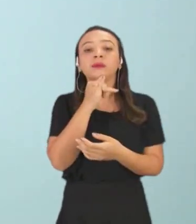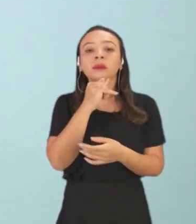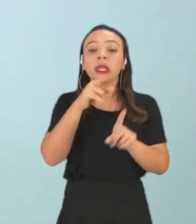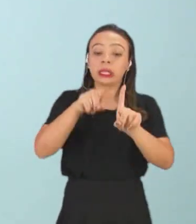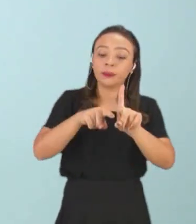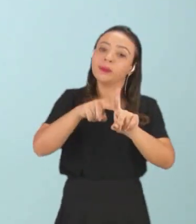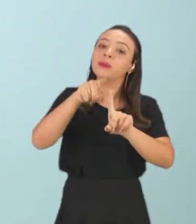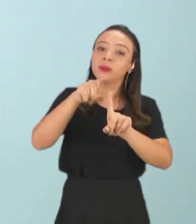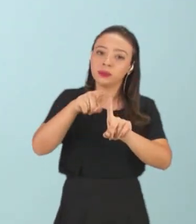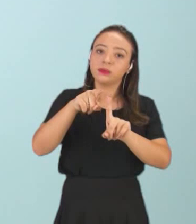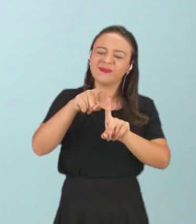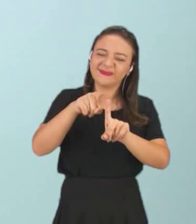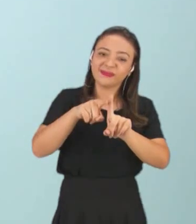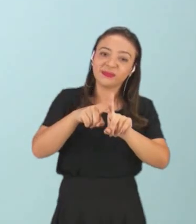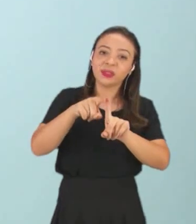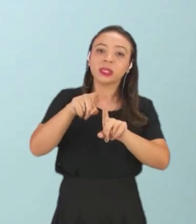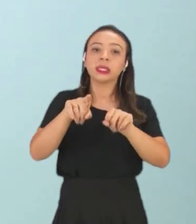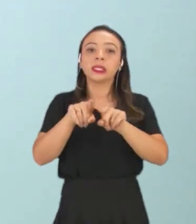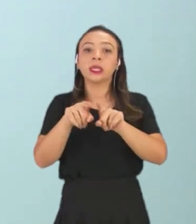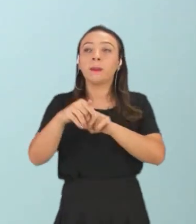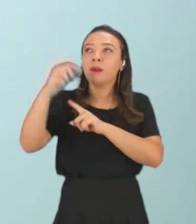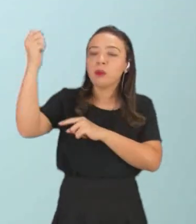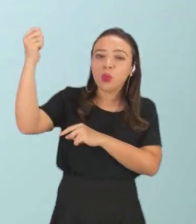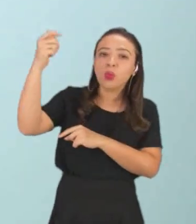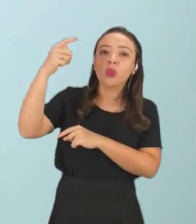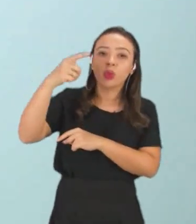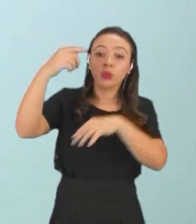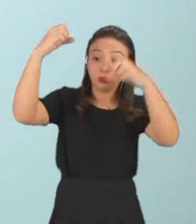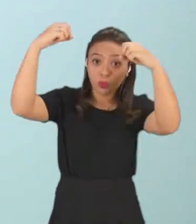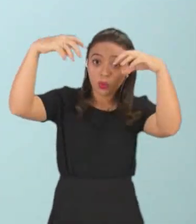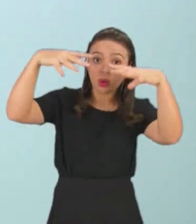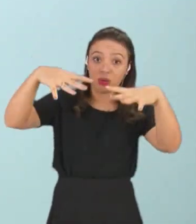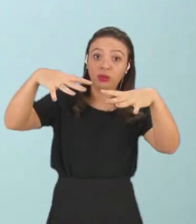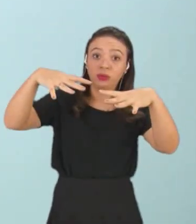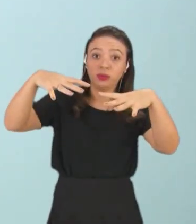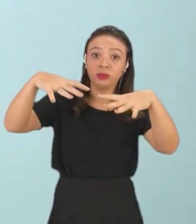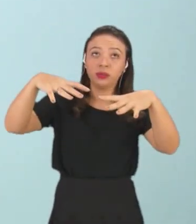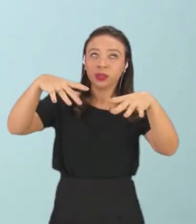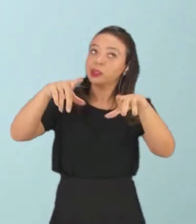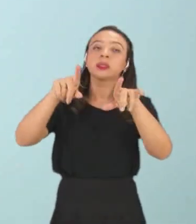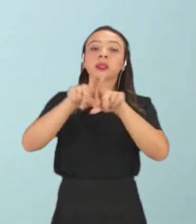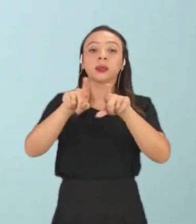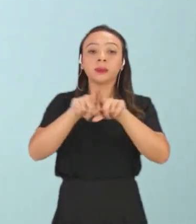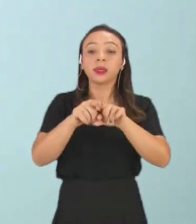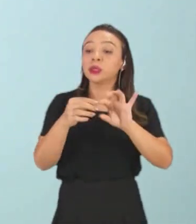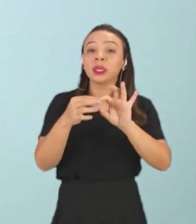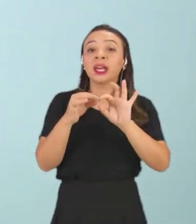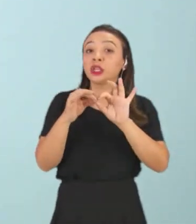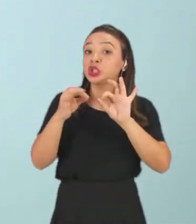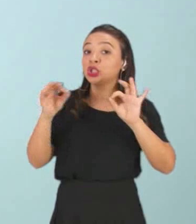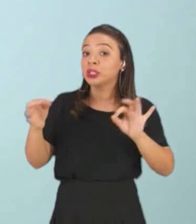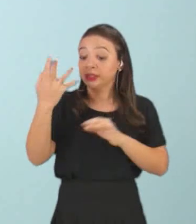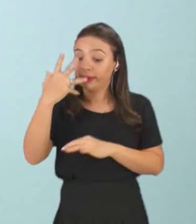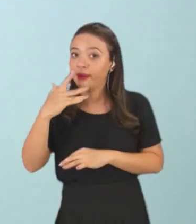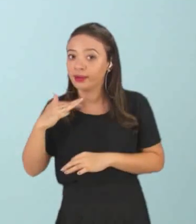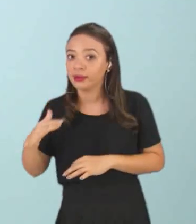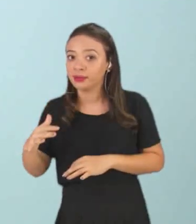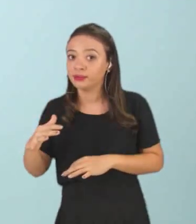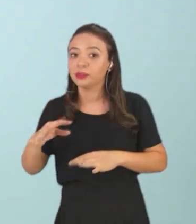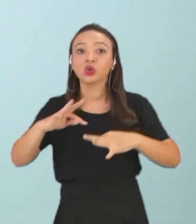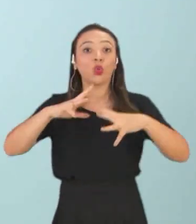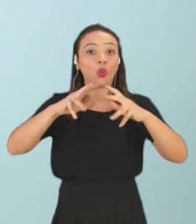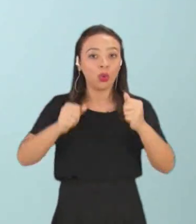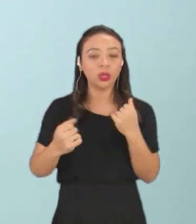temperatura, sobre a questão também da luz e até a distância das crianças. Então, todas essas